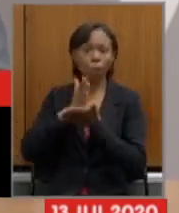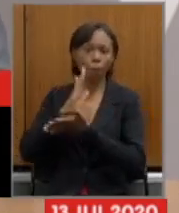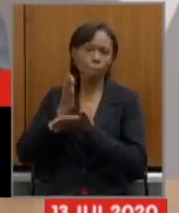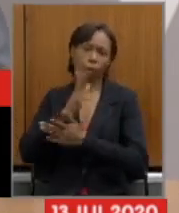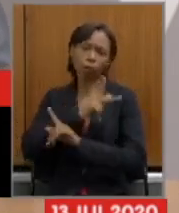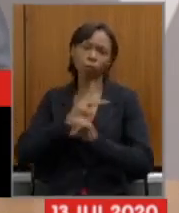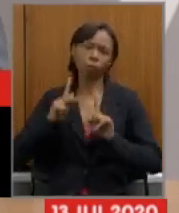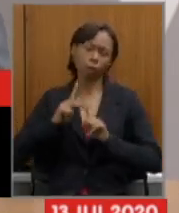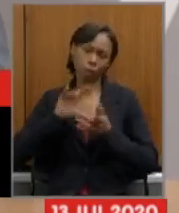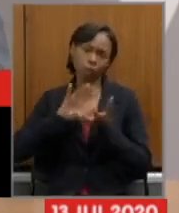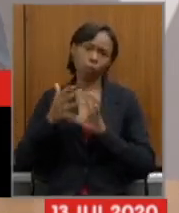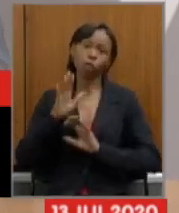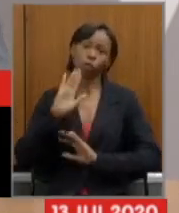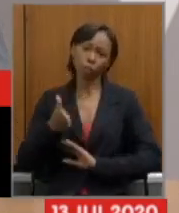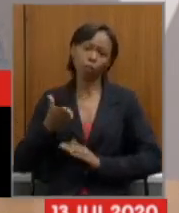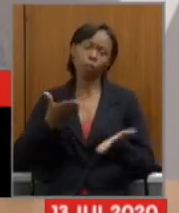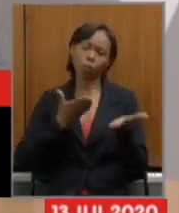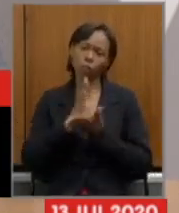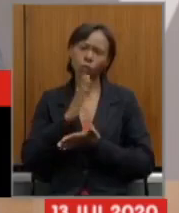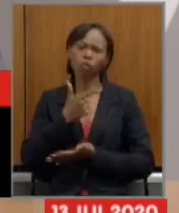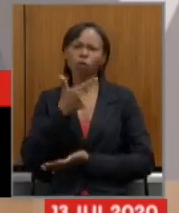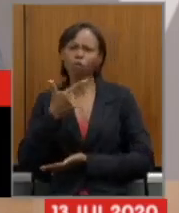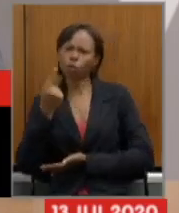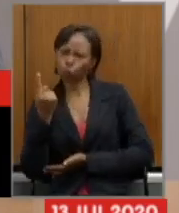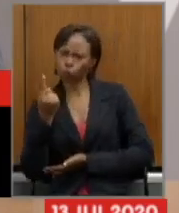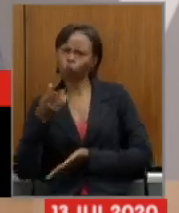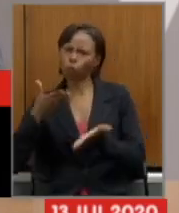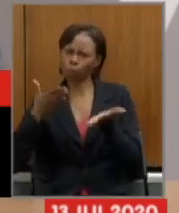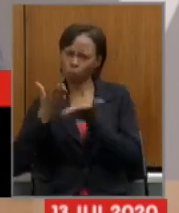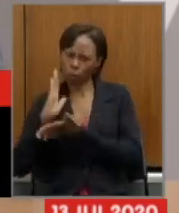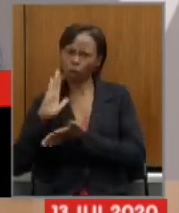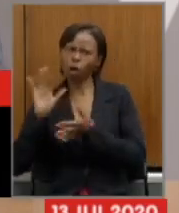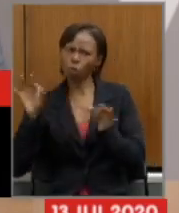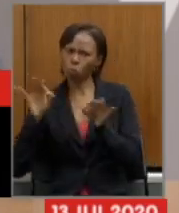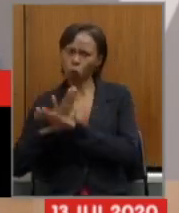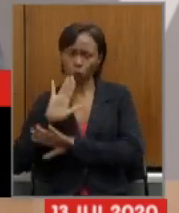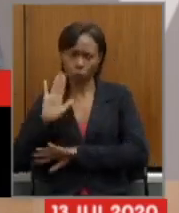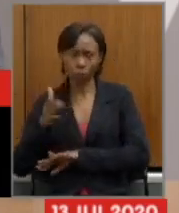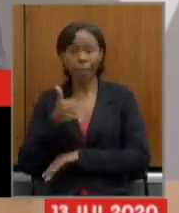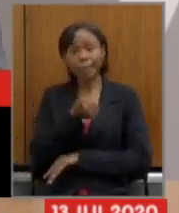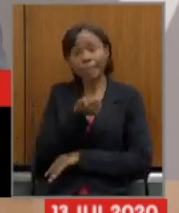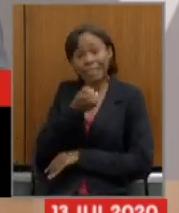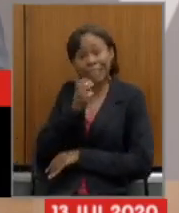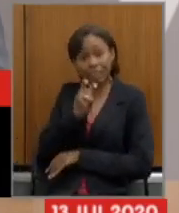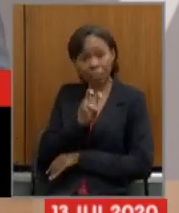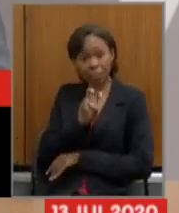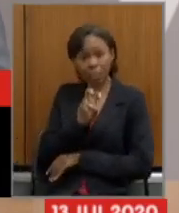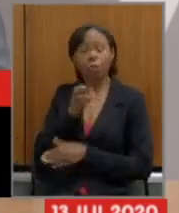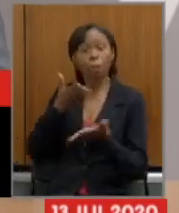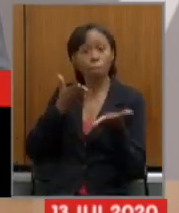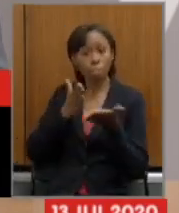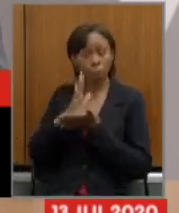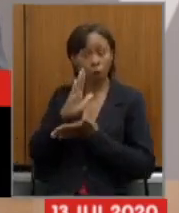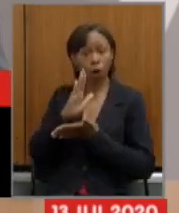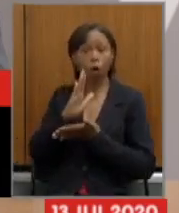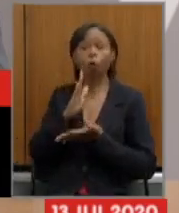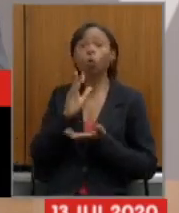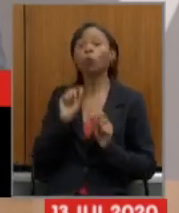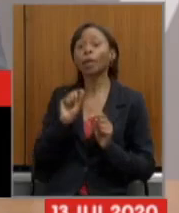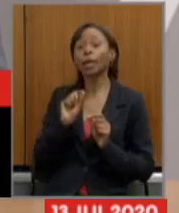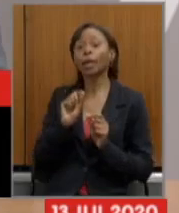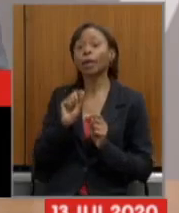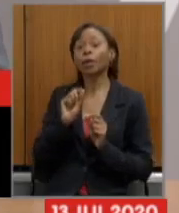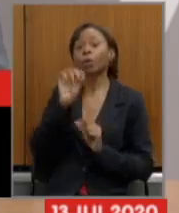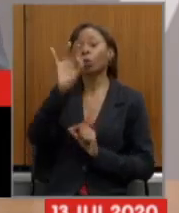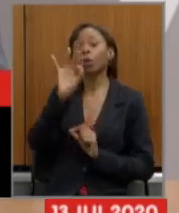previdência dos 21 estados que aprovaram suas reformas da previdência 15 deles aprovaram reformas com alíquota fixa